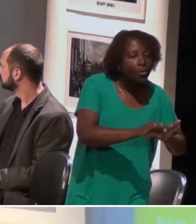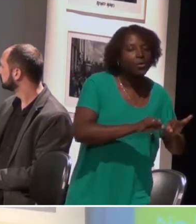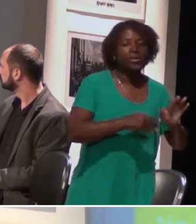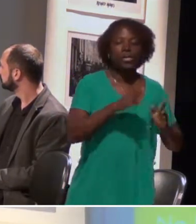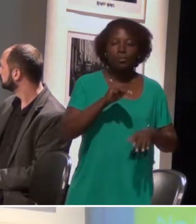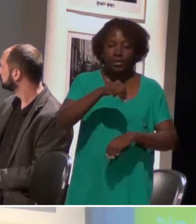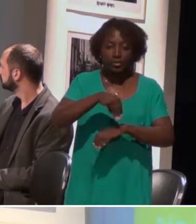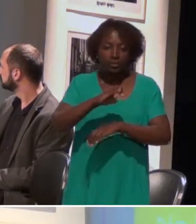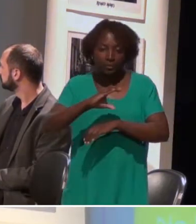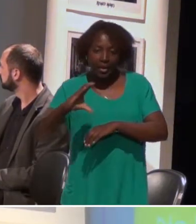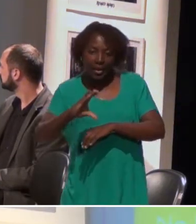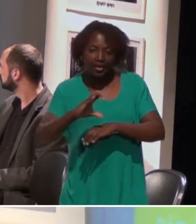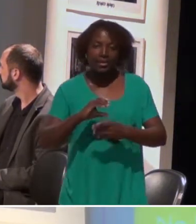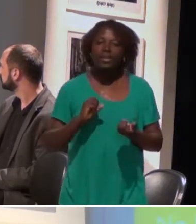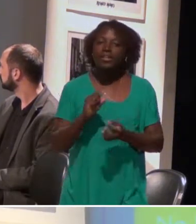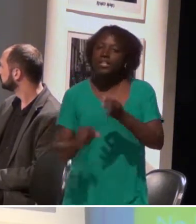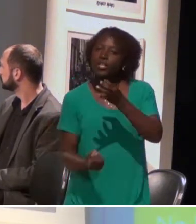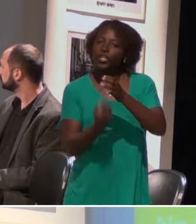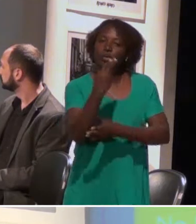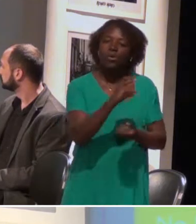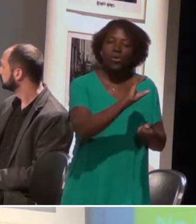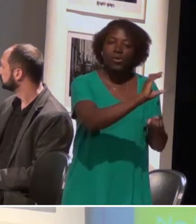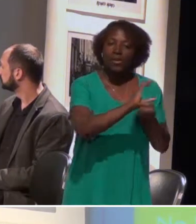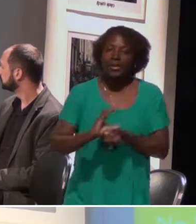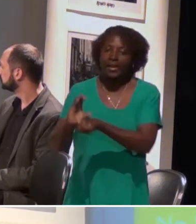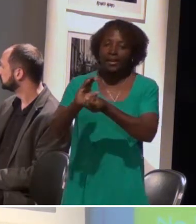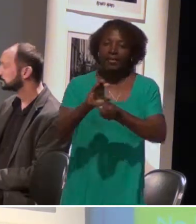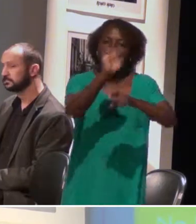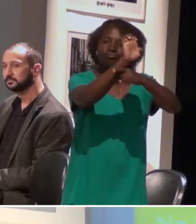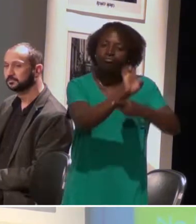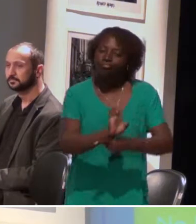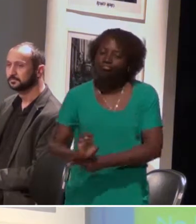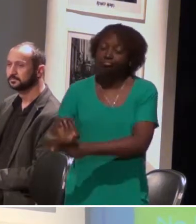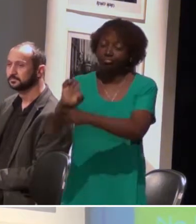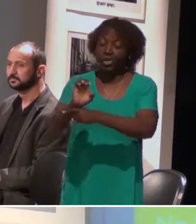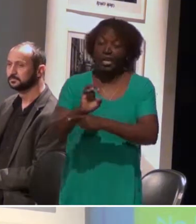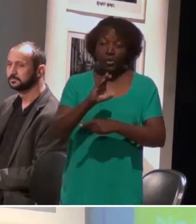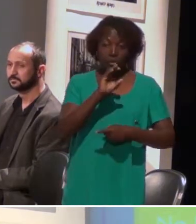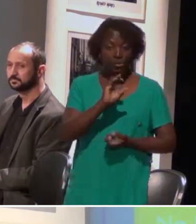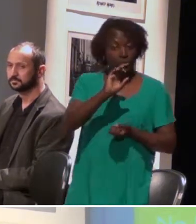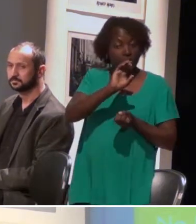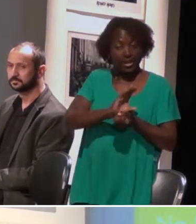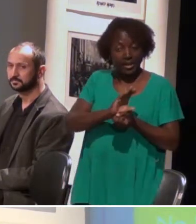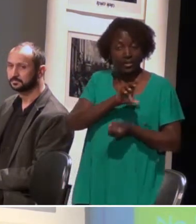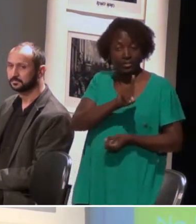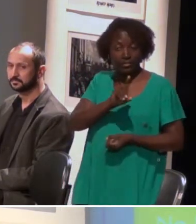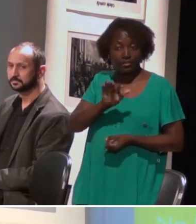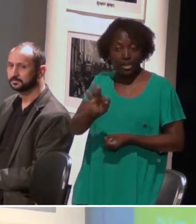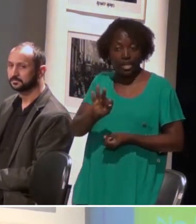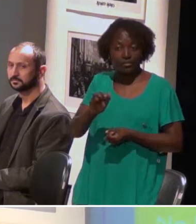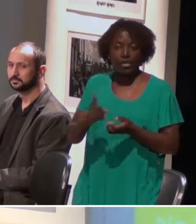CAS em vários estados. Esse CAIS, ele foi uma continuação de um programa que já